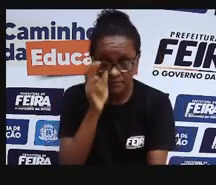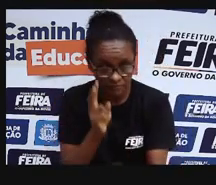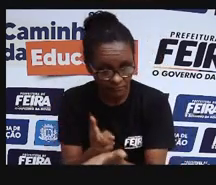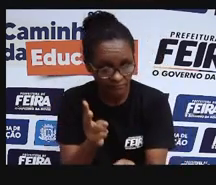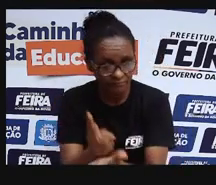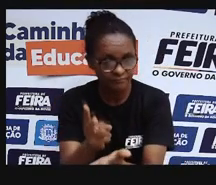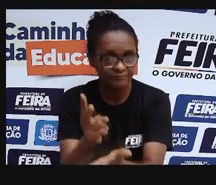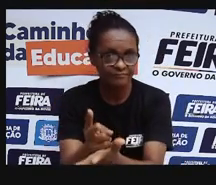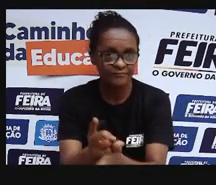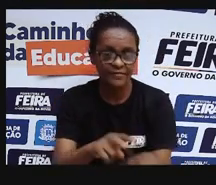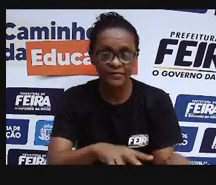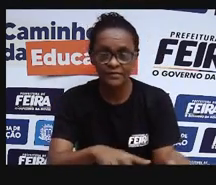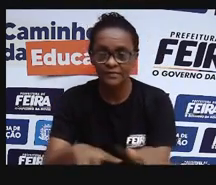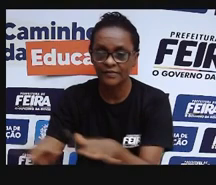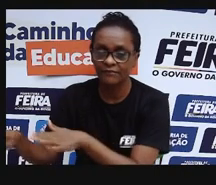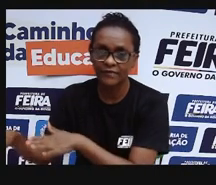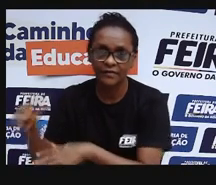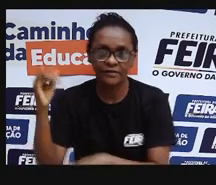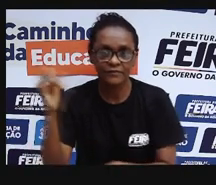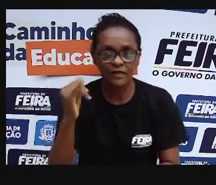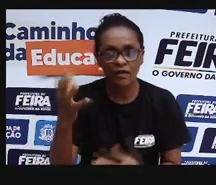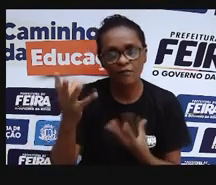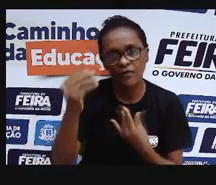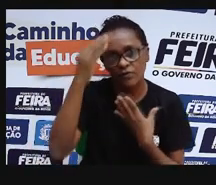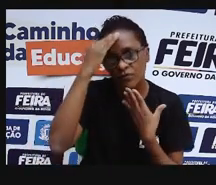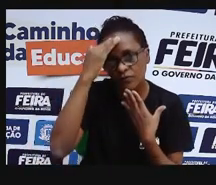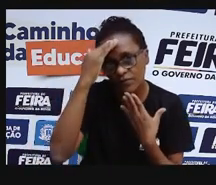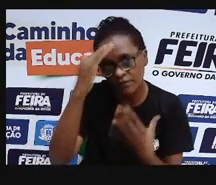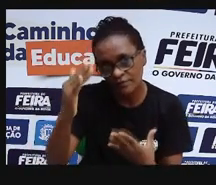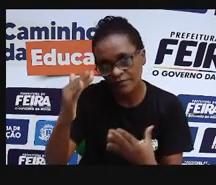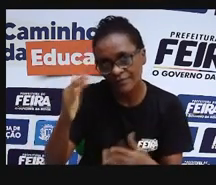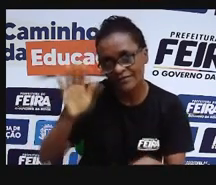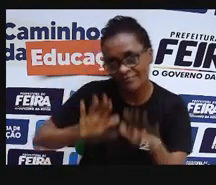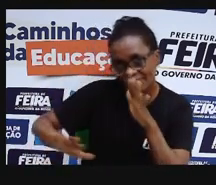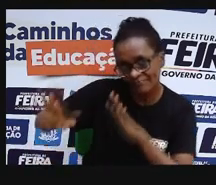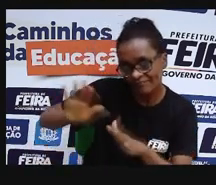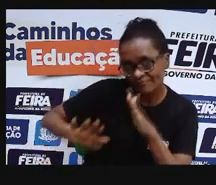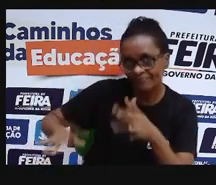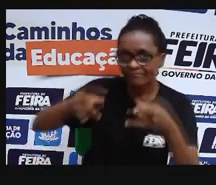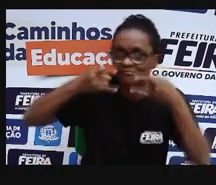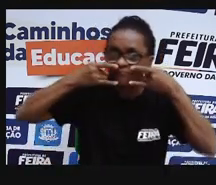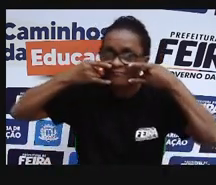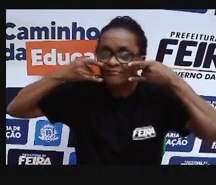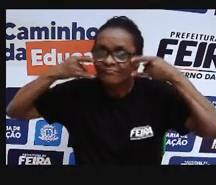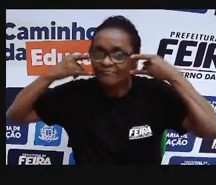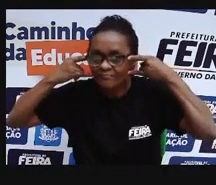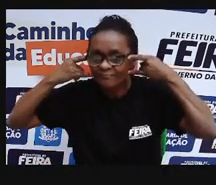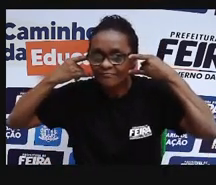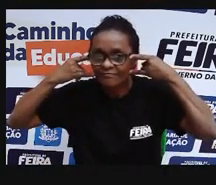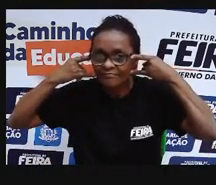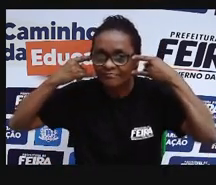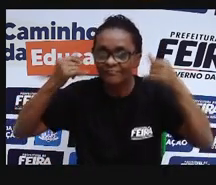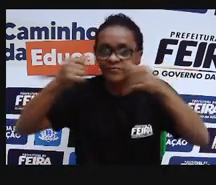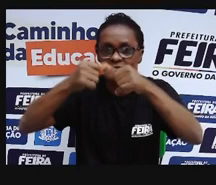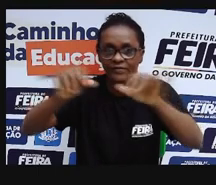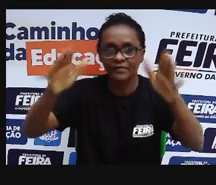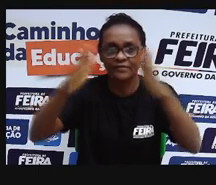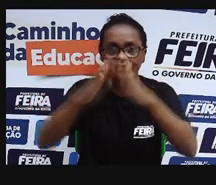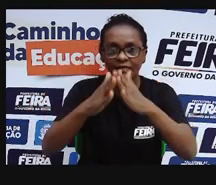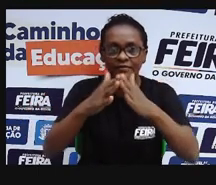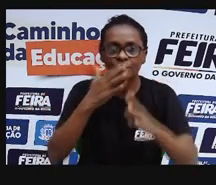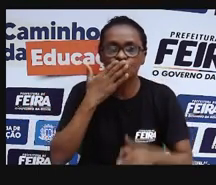dessa semana. Muito obrigada, se cuide, use máscara e quem puder, fique em casa.